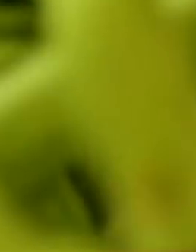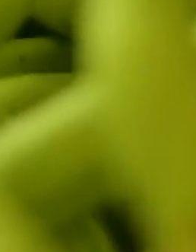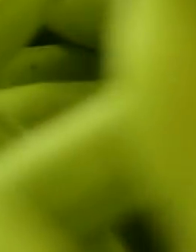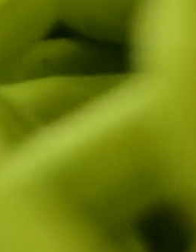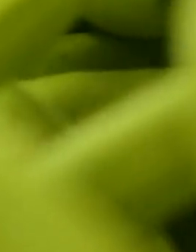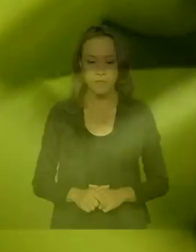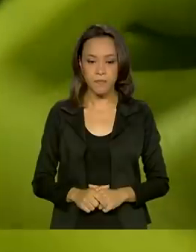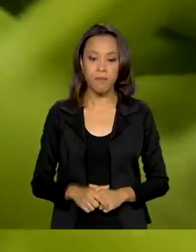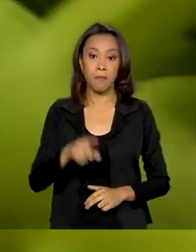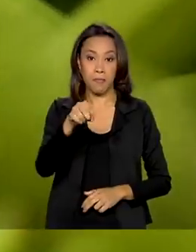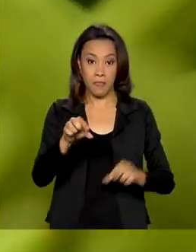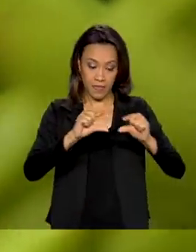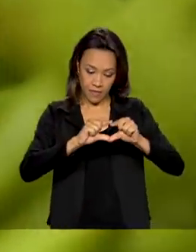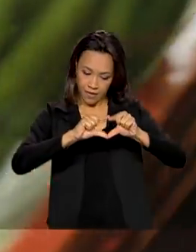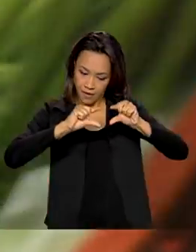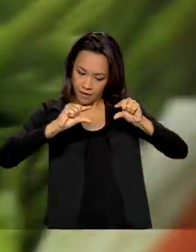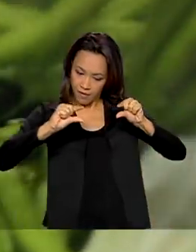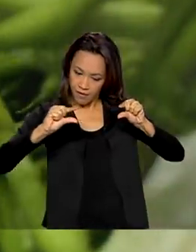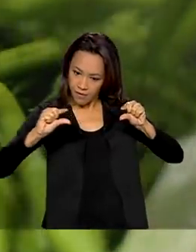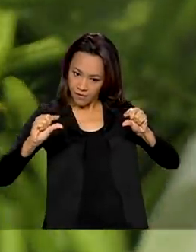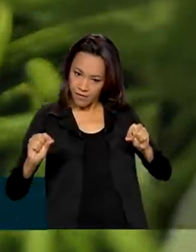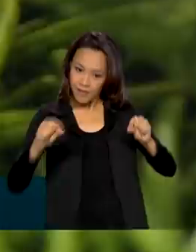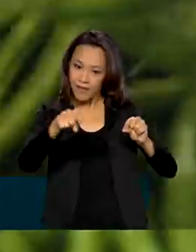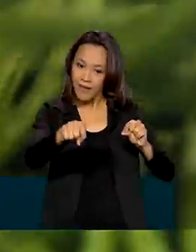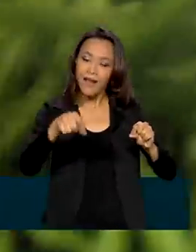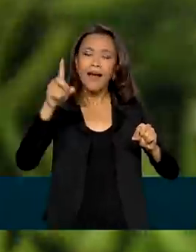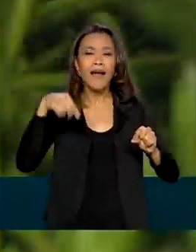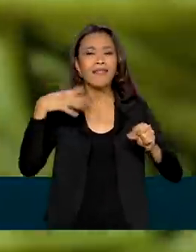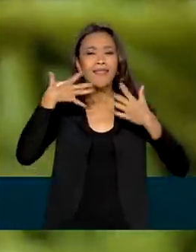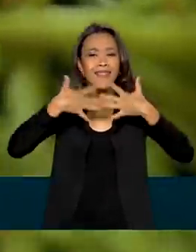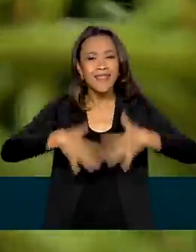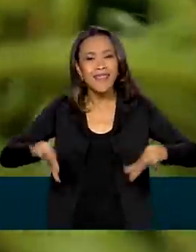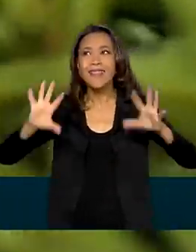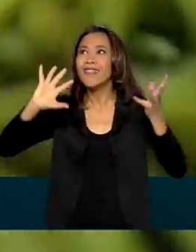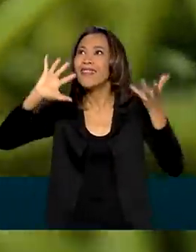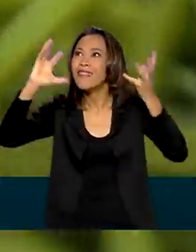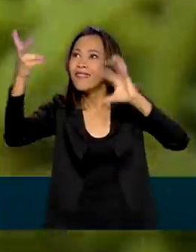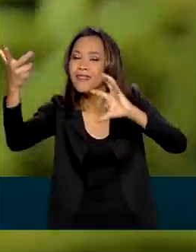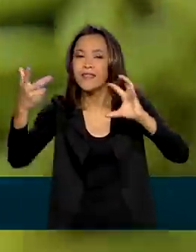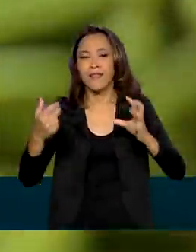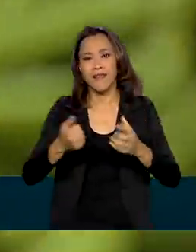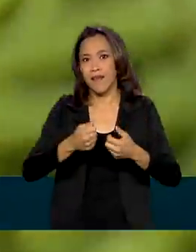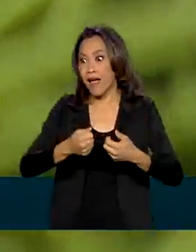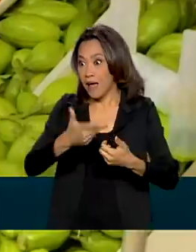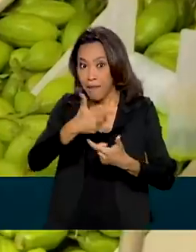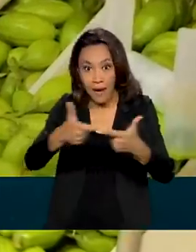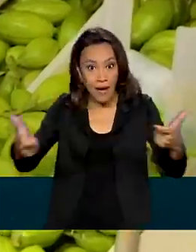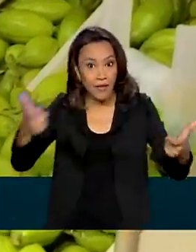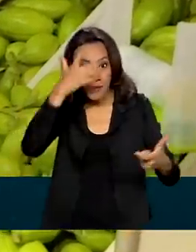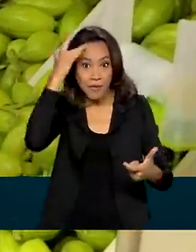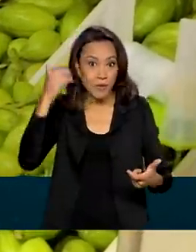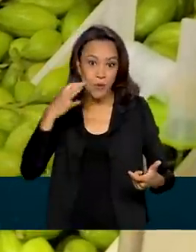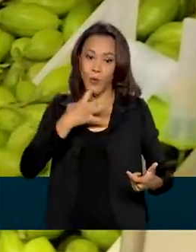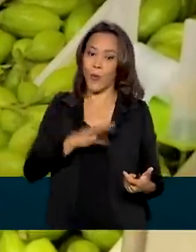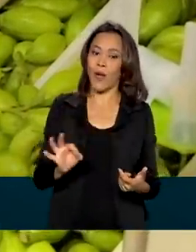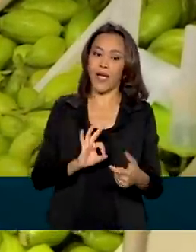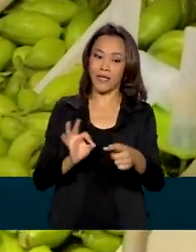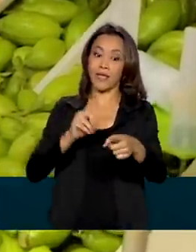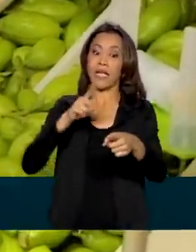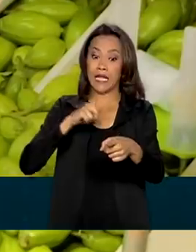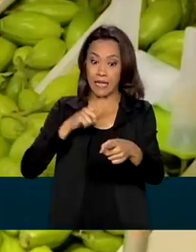A vagem é uma hortaliça típica desta estação que muitas pessoas desconhecem. É rica em